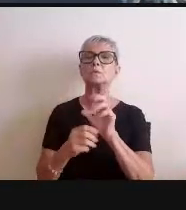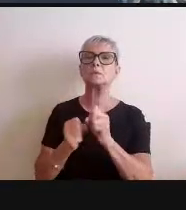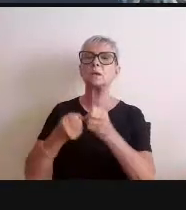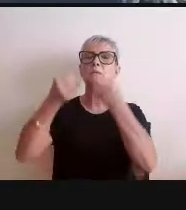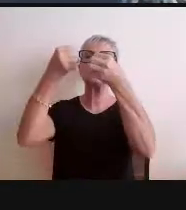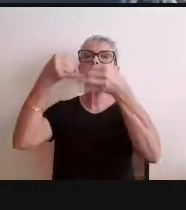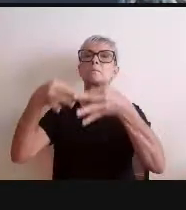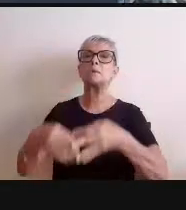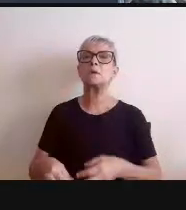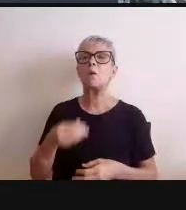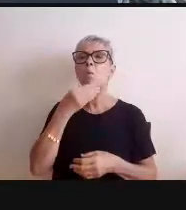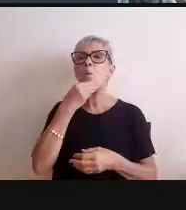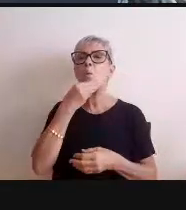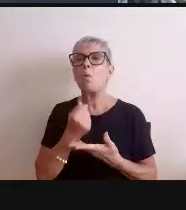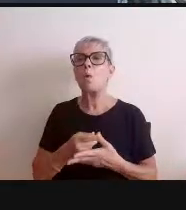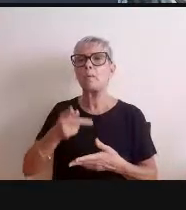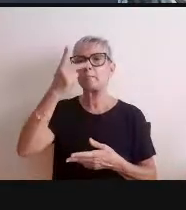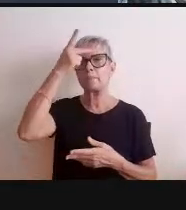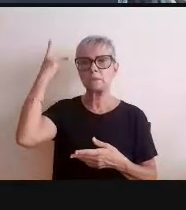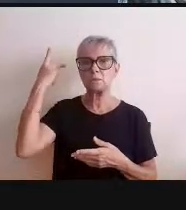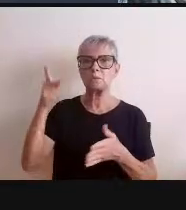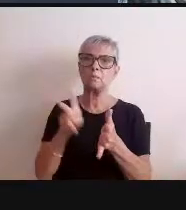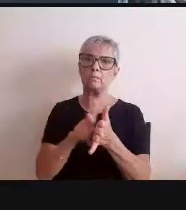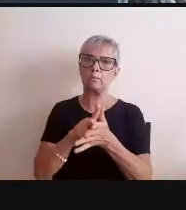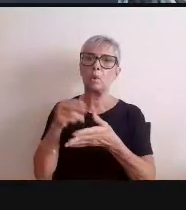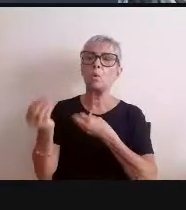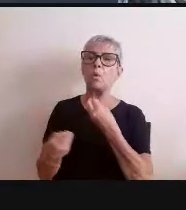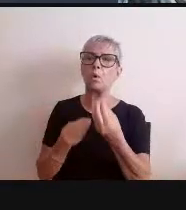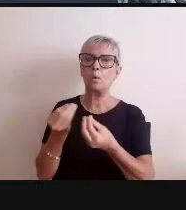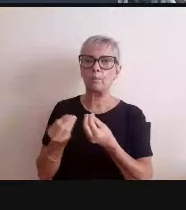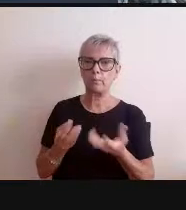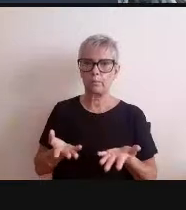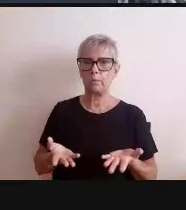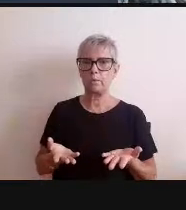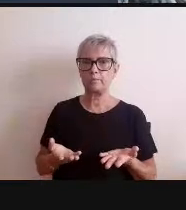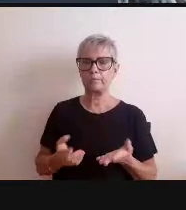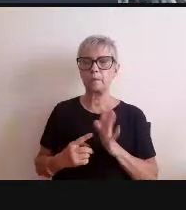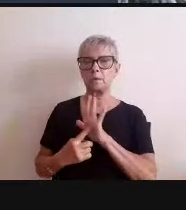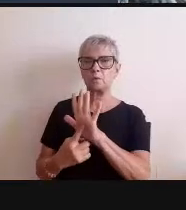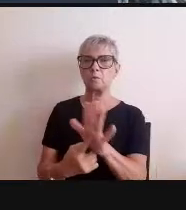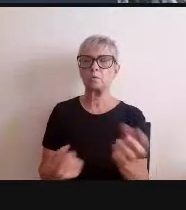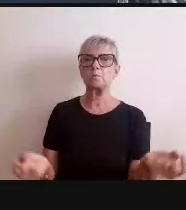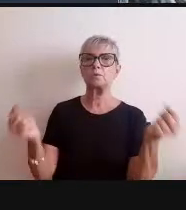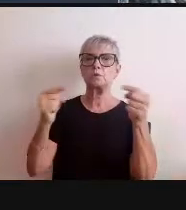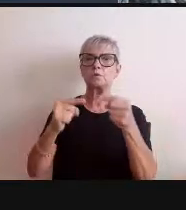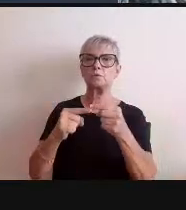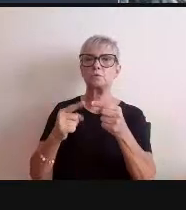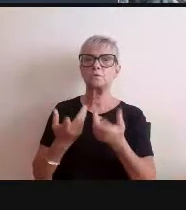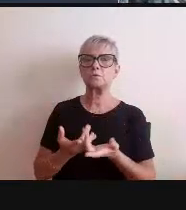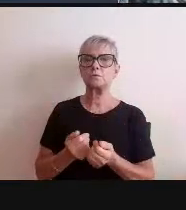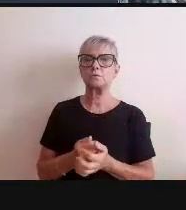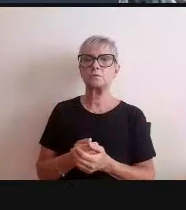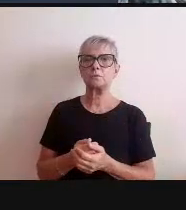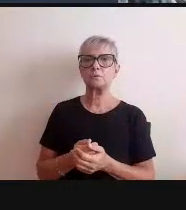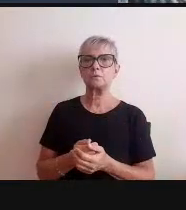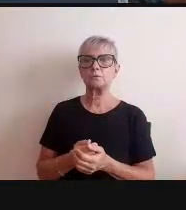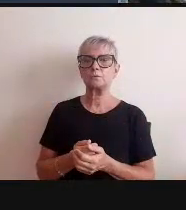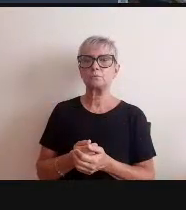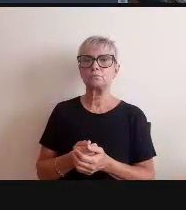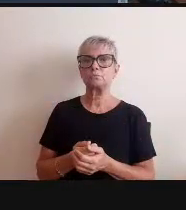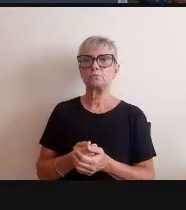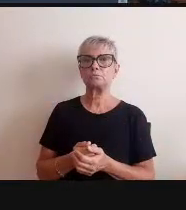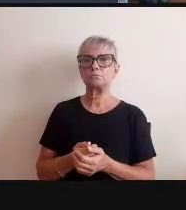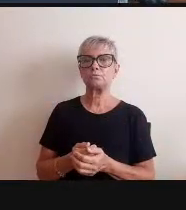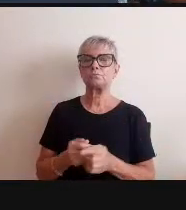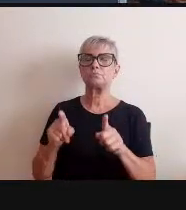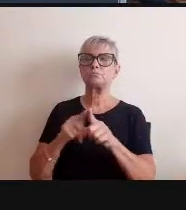homem essa foi a pretensão dessa exposição ela foi uma exposição itinerante ela